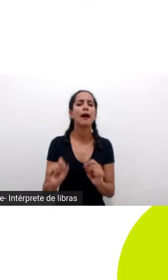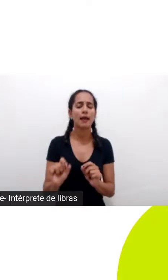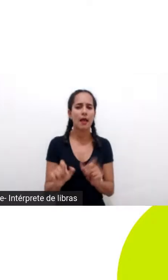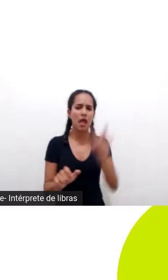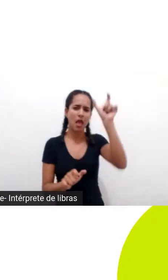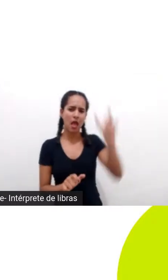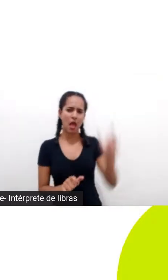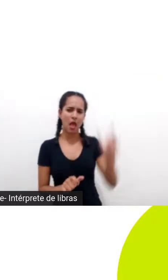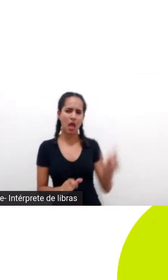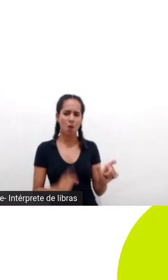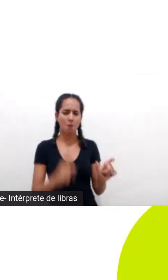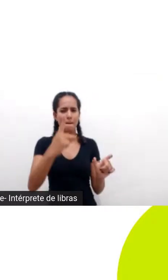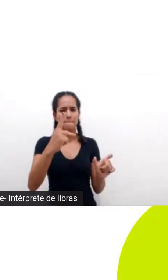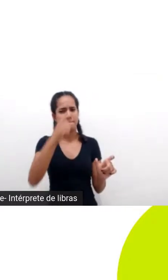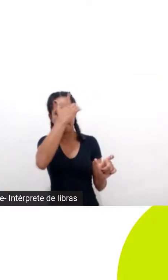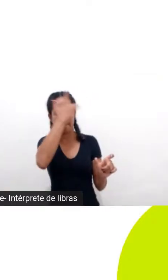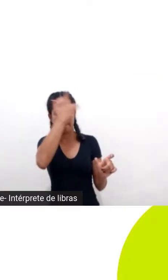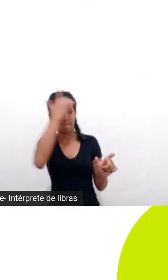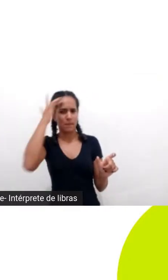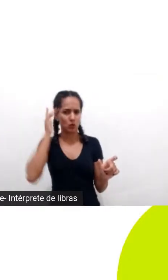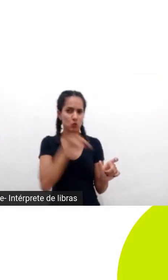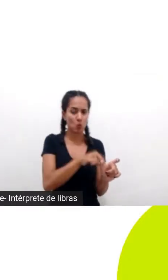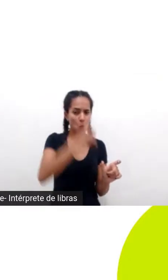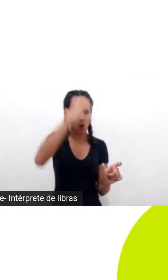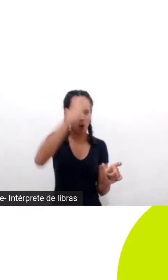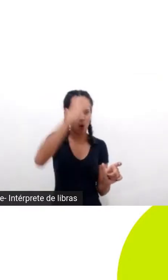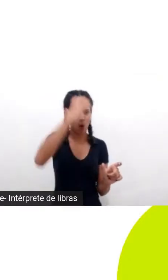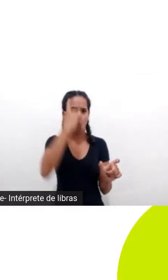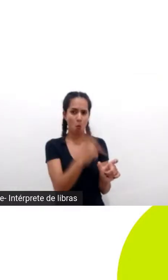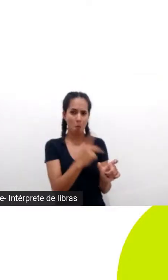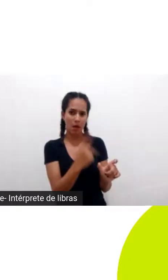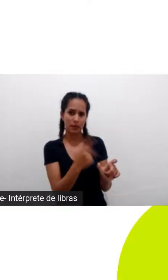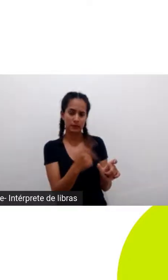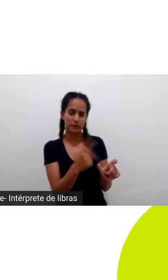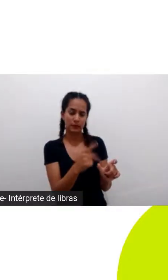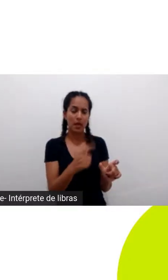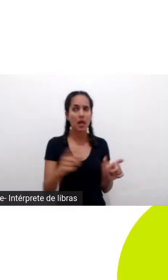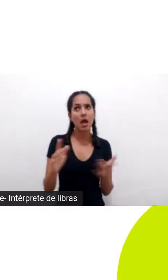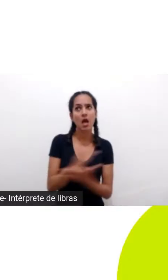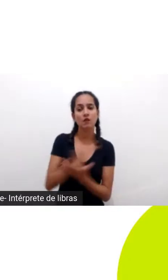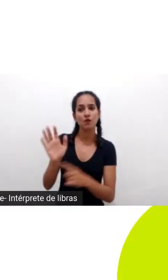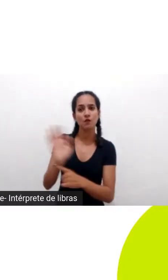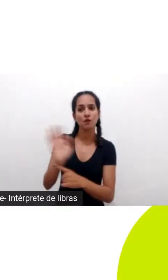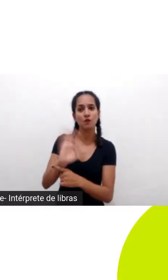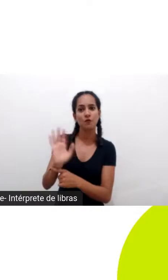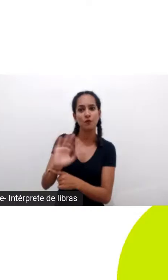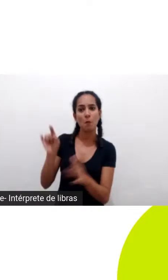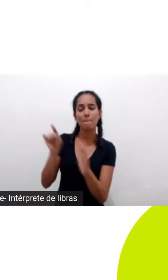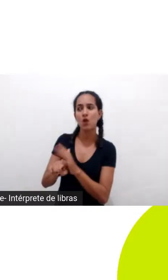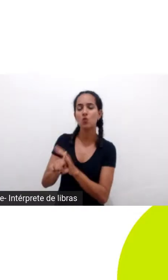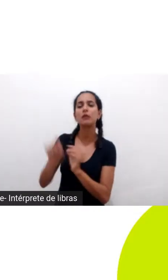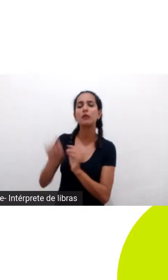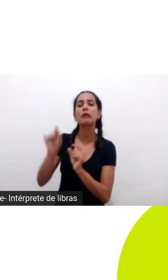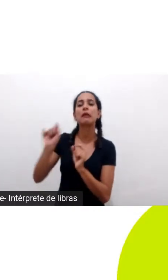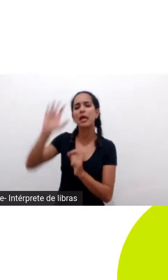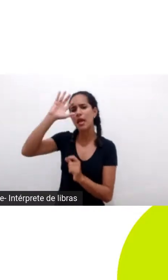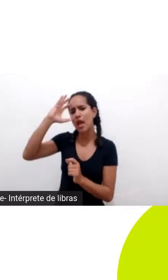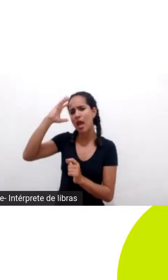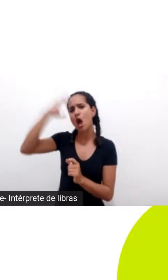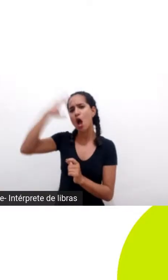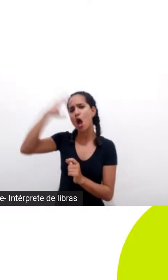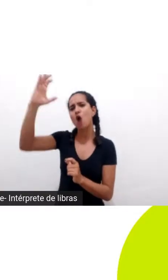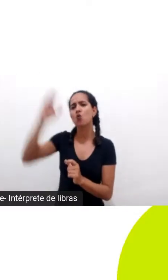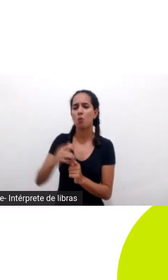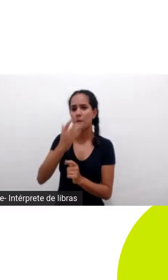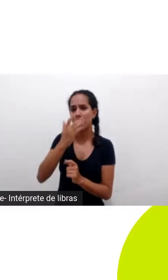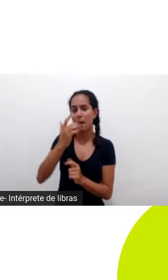um culpado será que tem um grande vilão assim como no filme eles perguntam quem é o culpado são os grandes ou os pequenos então está sempre todo mundo apontando